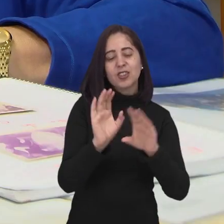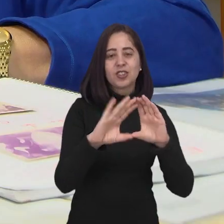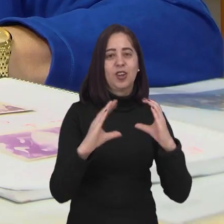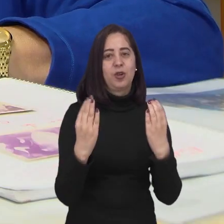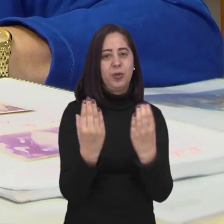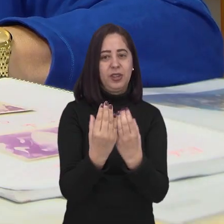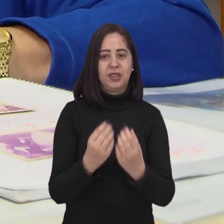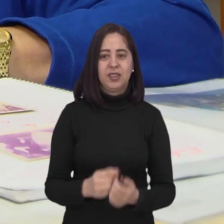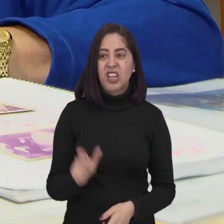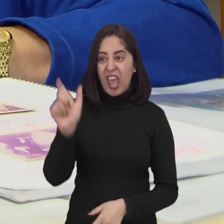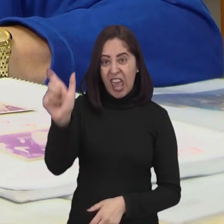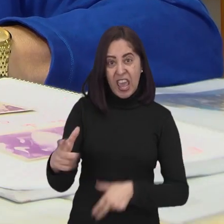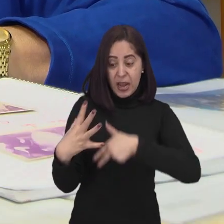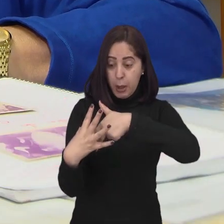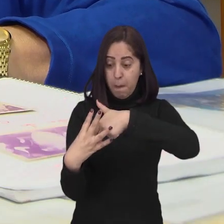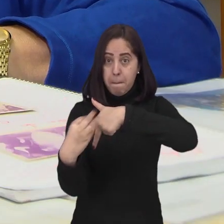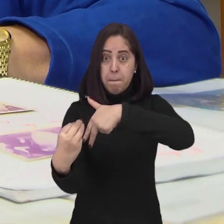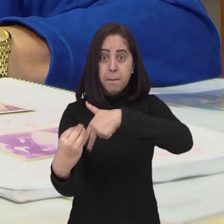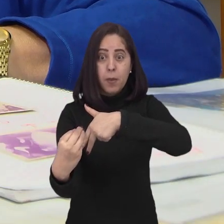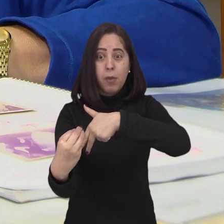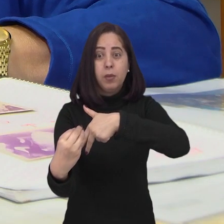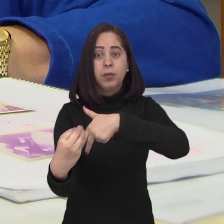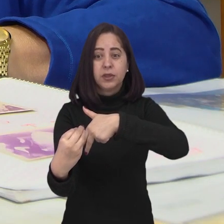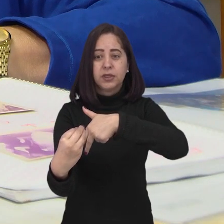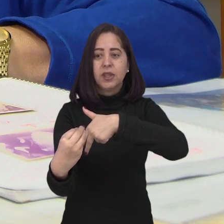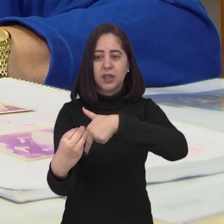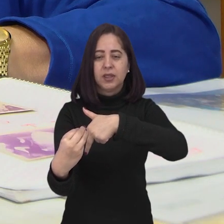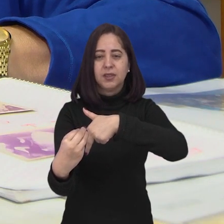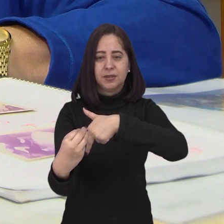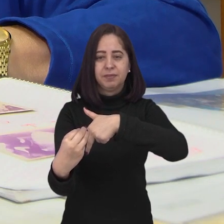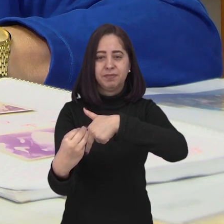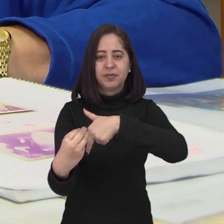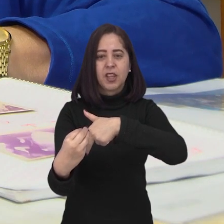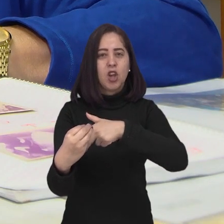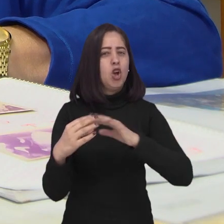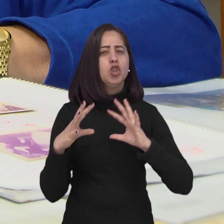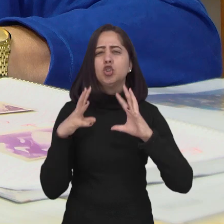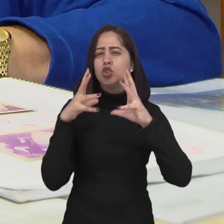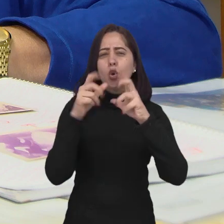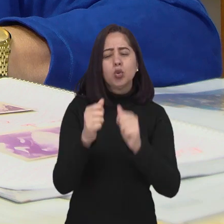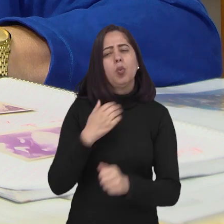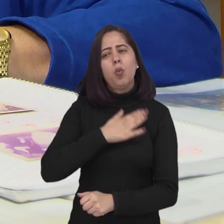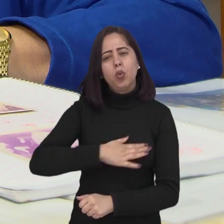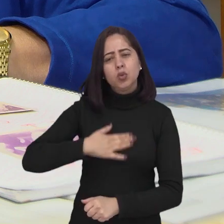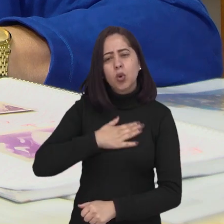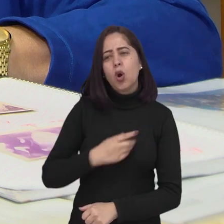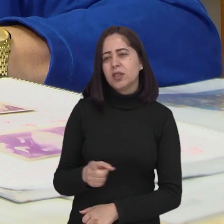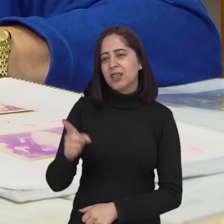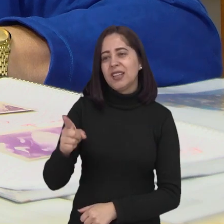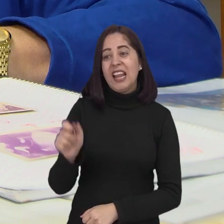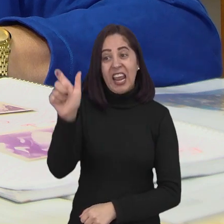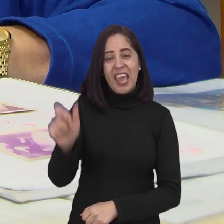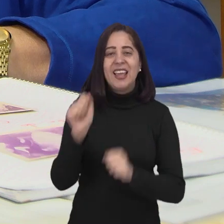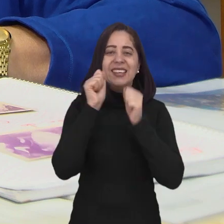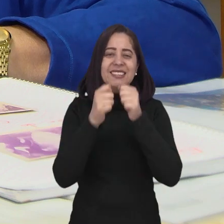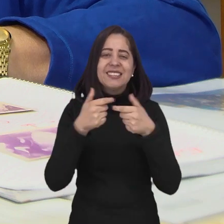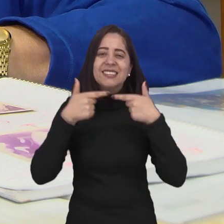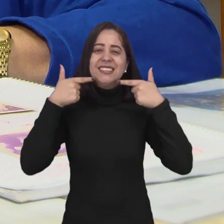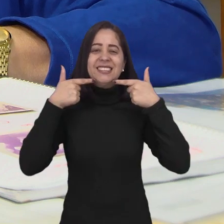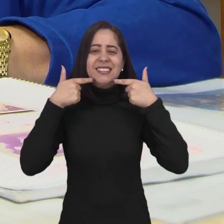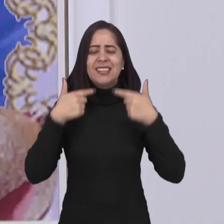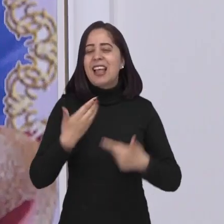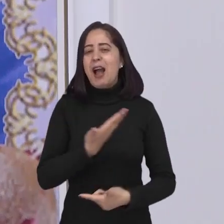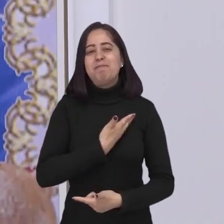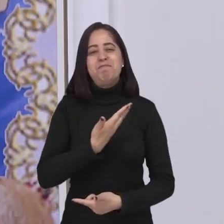Ele era exemplo em toda a área que ele participava na comunidade. Todo mundo gostava dele. Ele era muito sorridente, muito